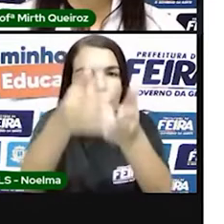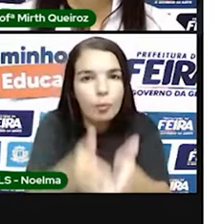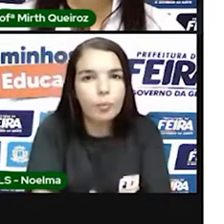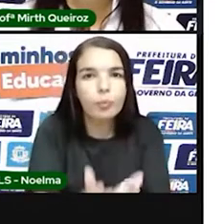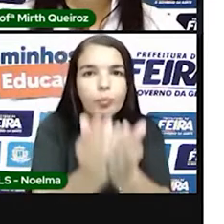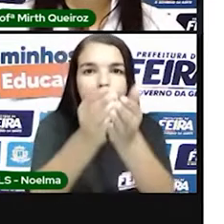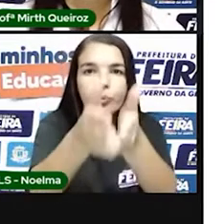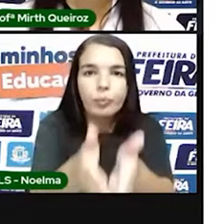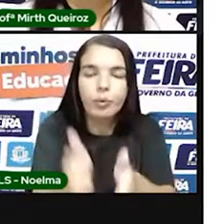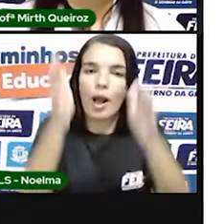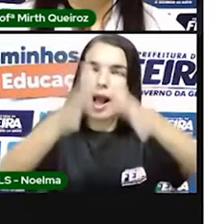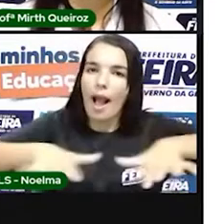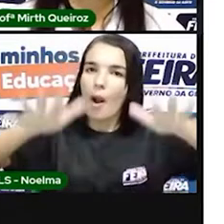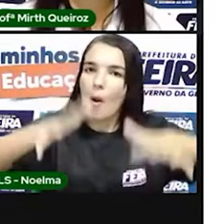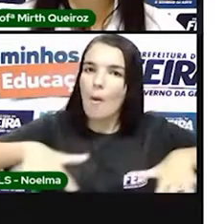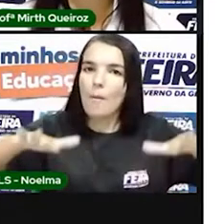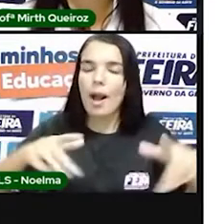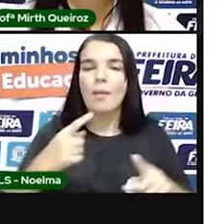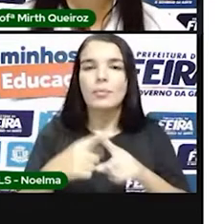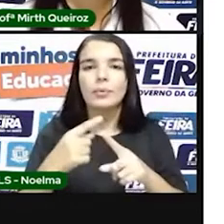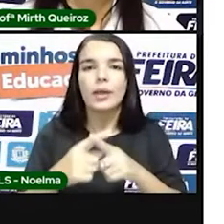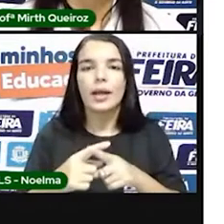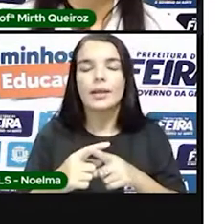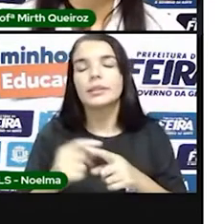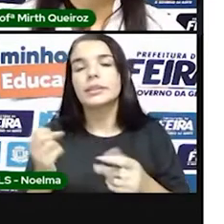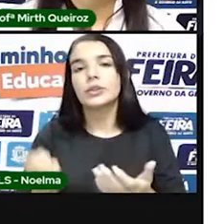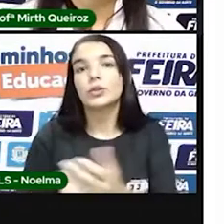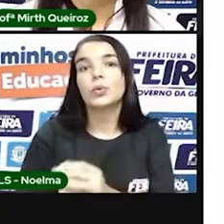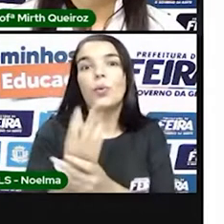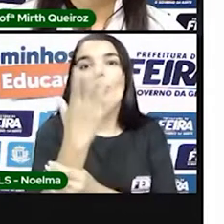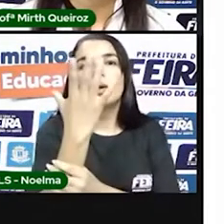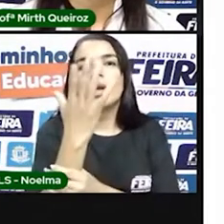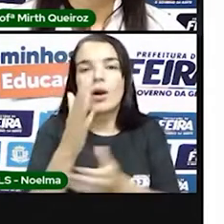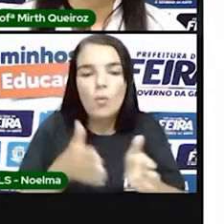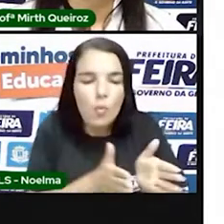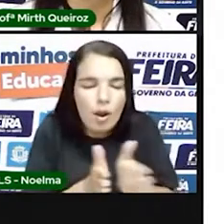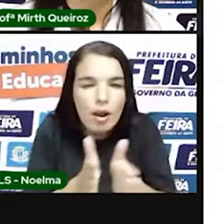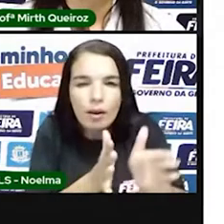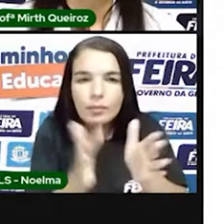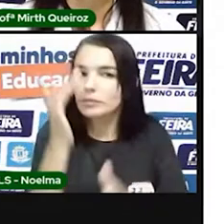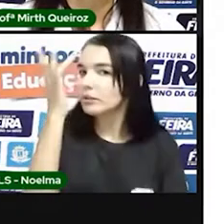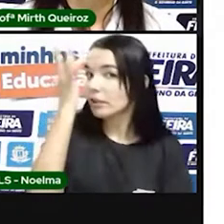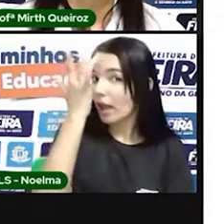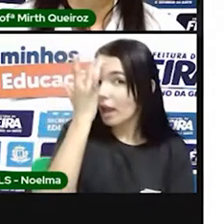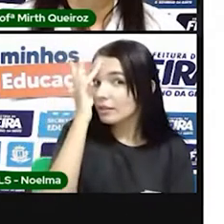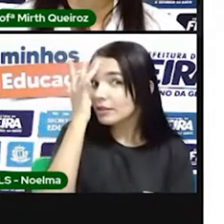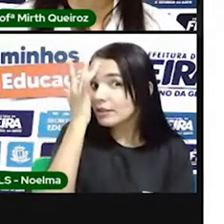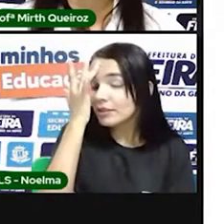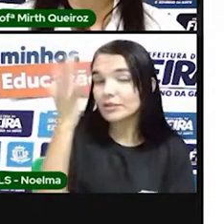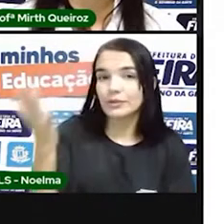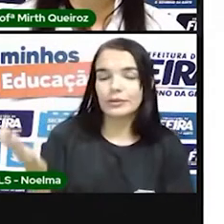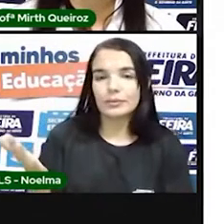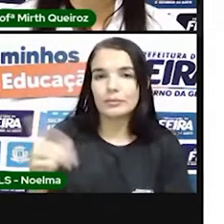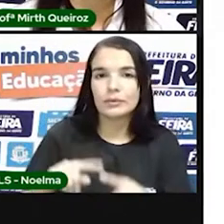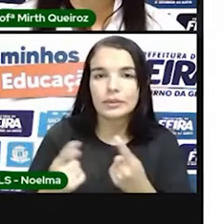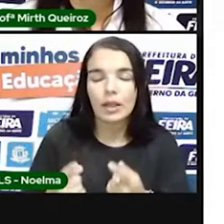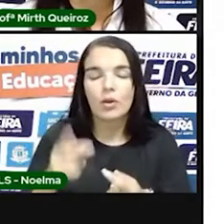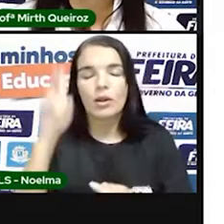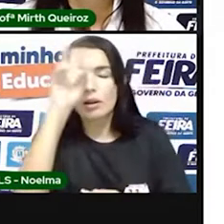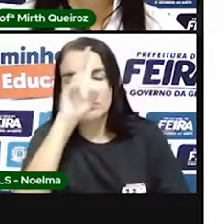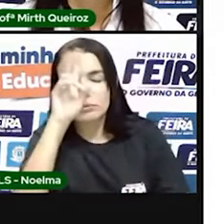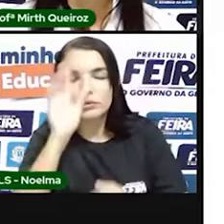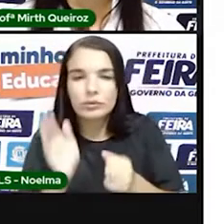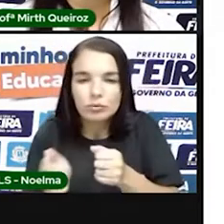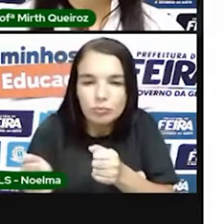descobrir o caminho das Índias, né? Que foi quando eles atravessaram ali o Cabo das Tormentas e descobriram